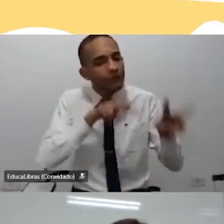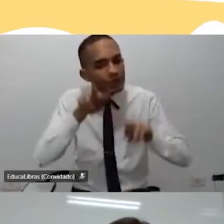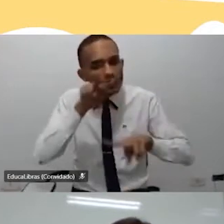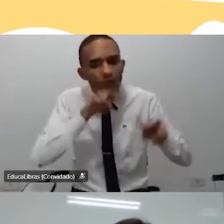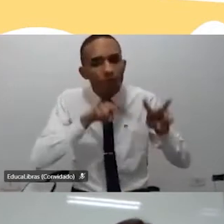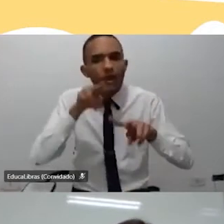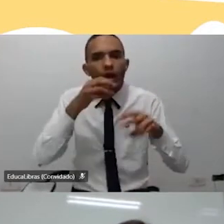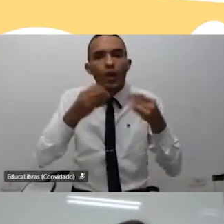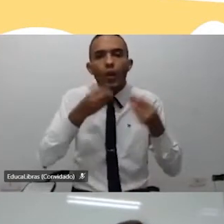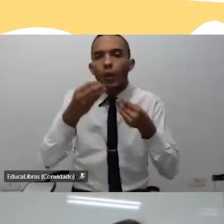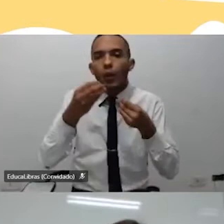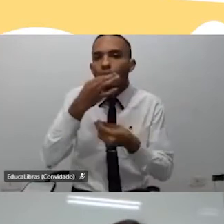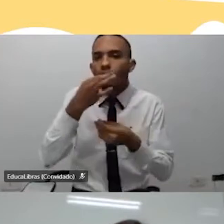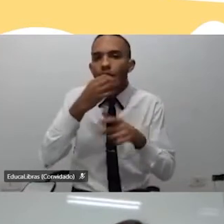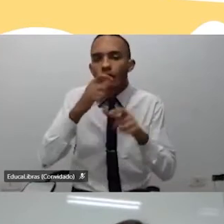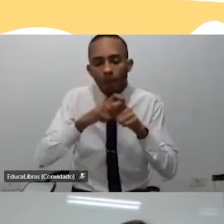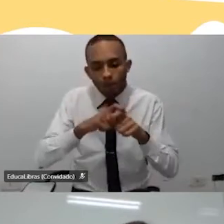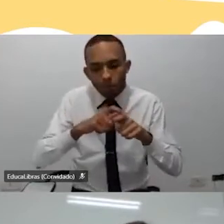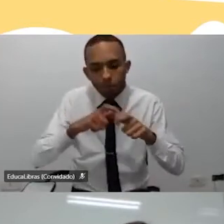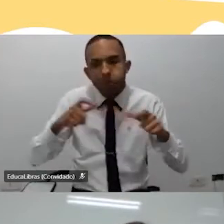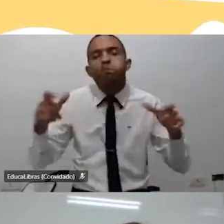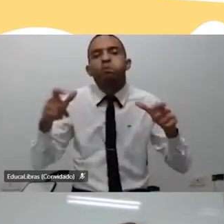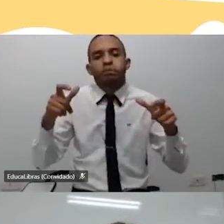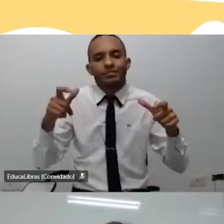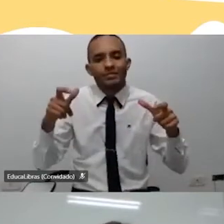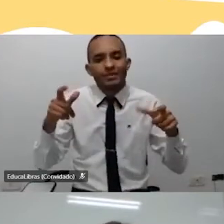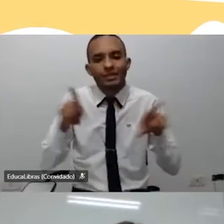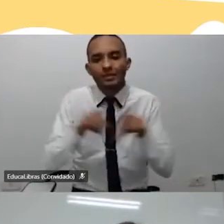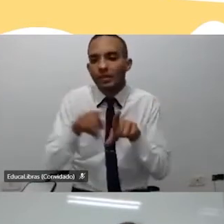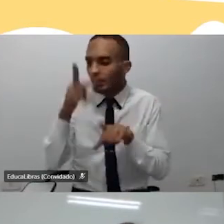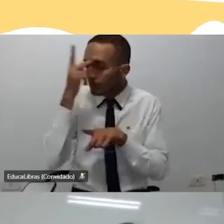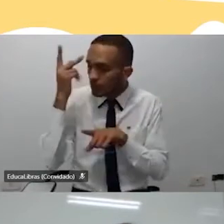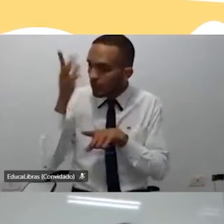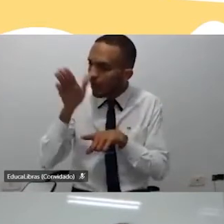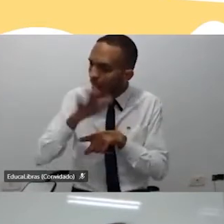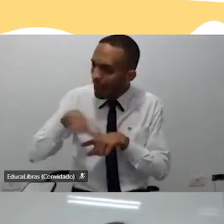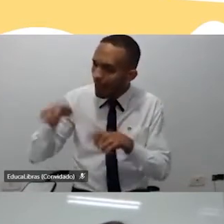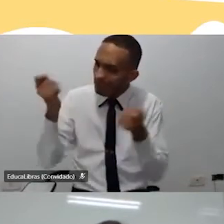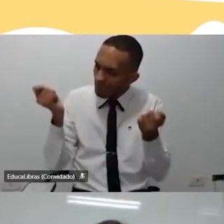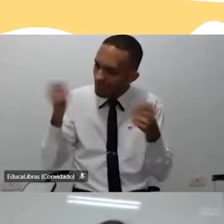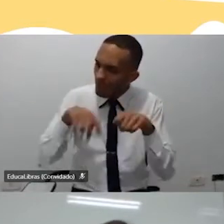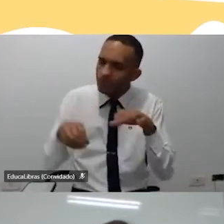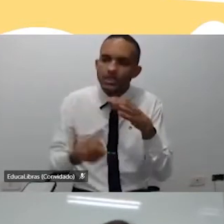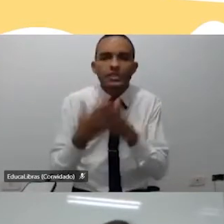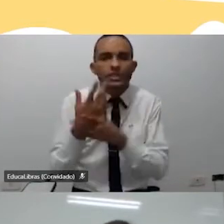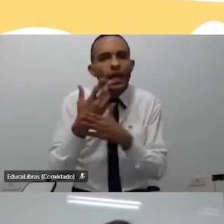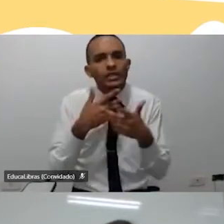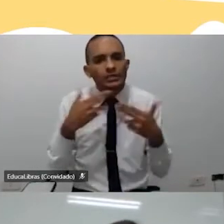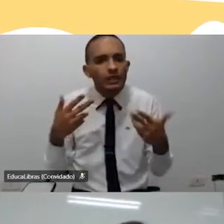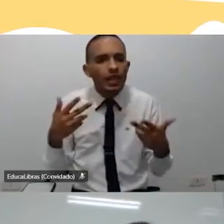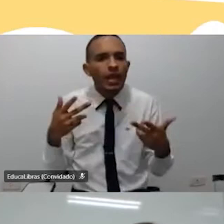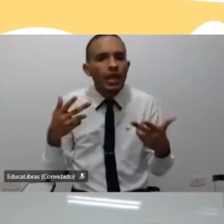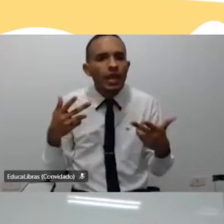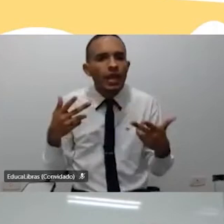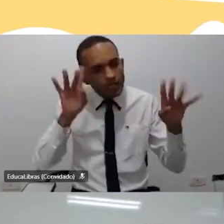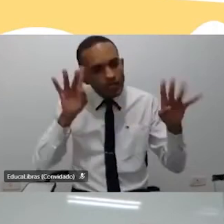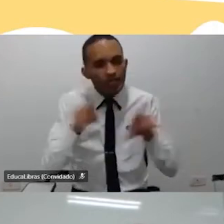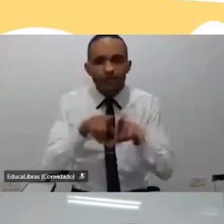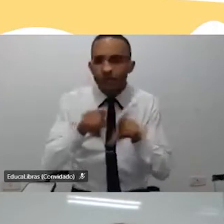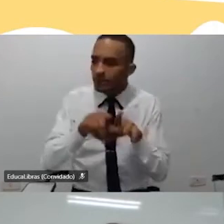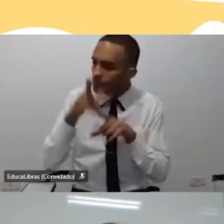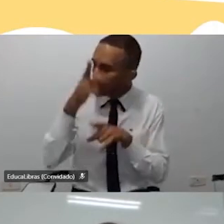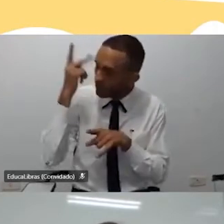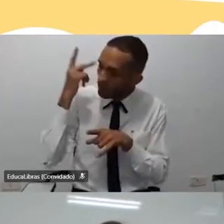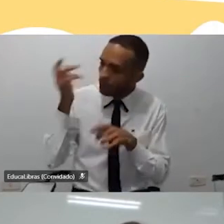com uma visão mais ampliada, uma pessoa que é capaz de criar as hipóteses, né, uma pessoa que é